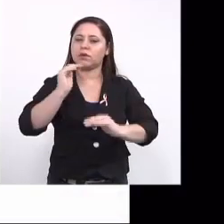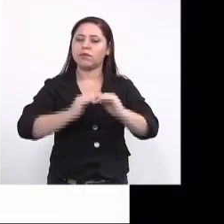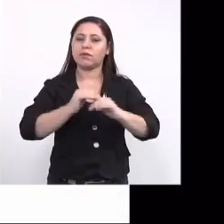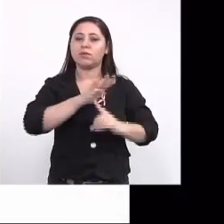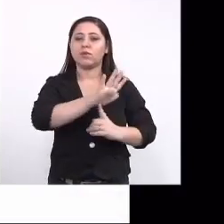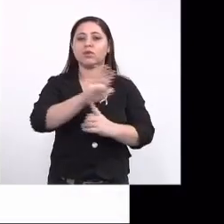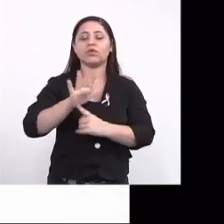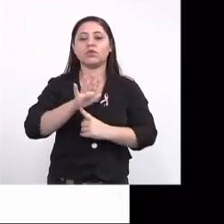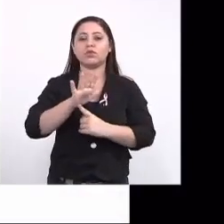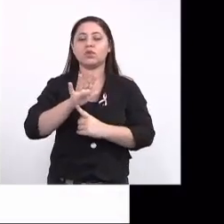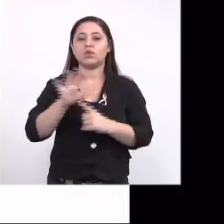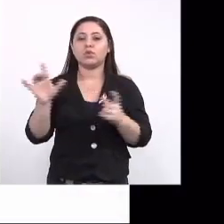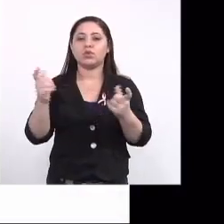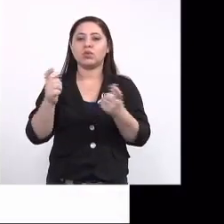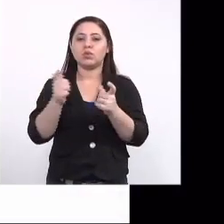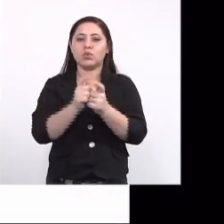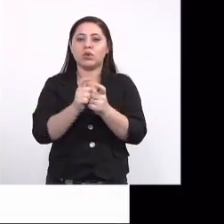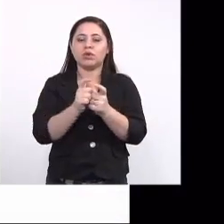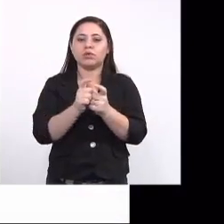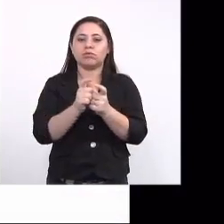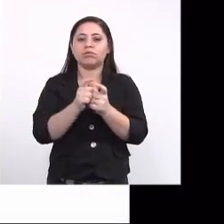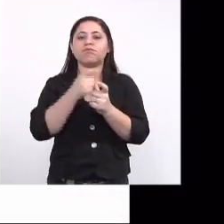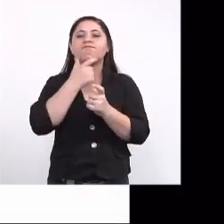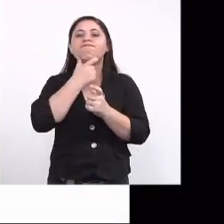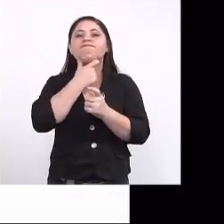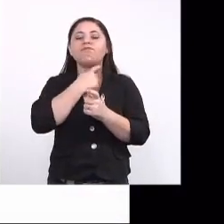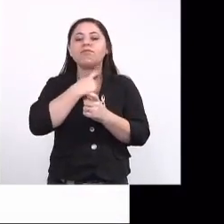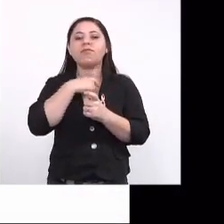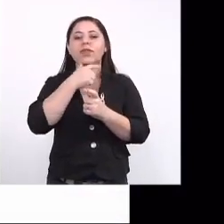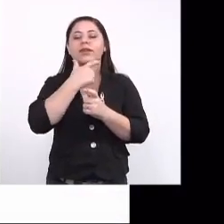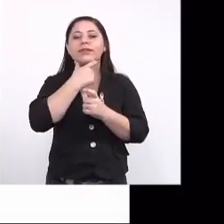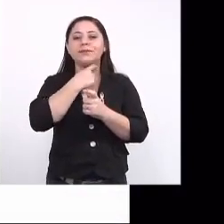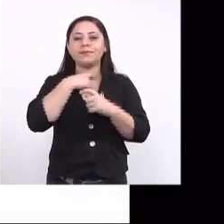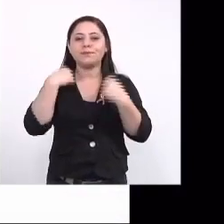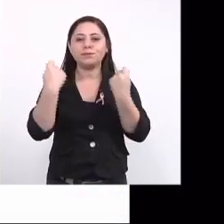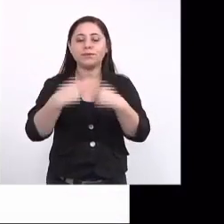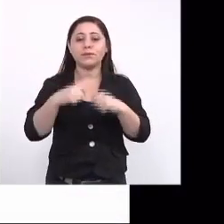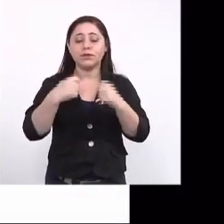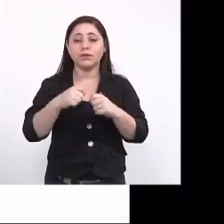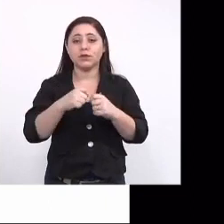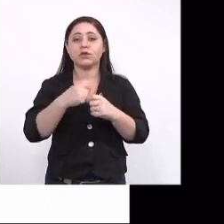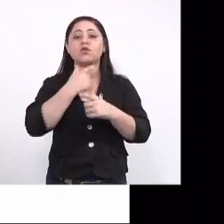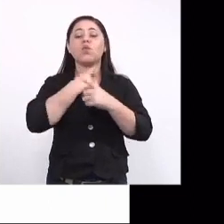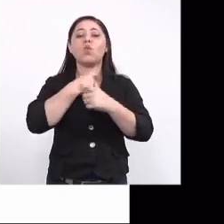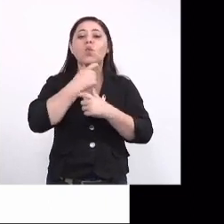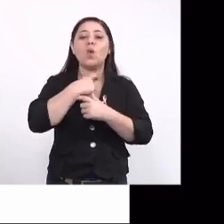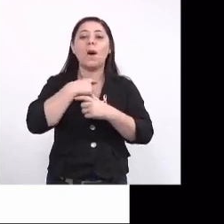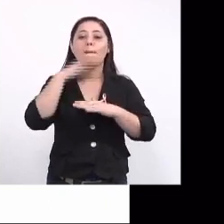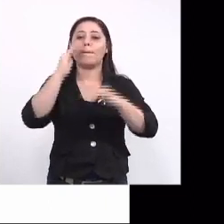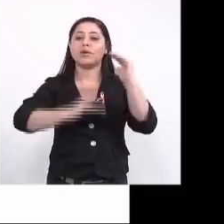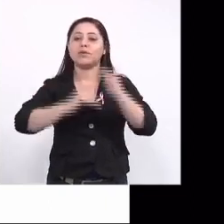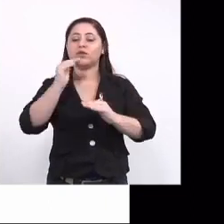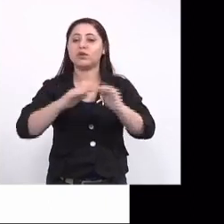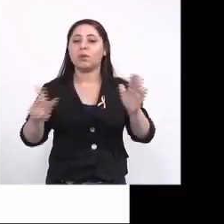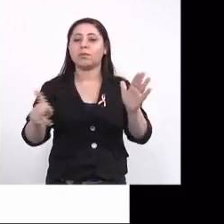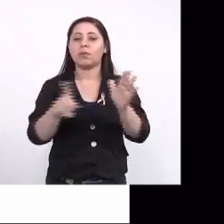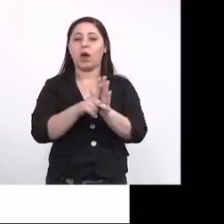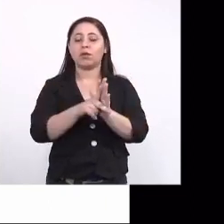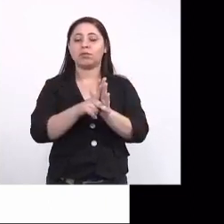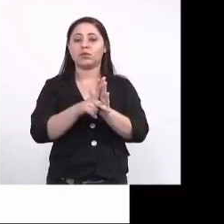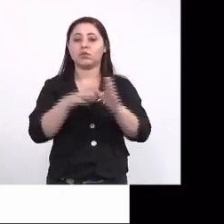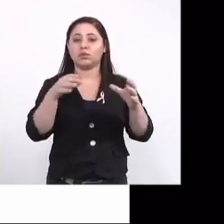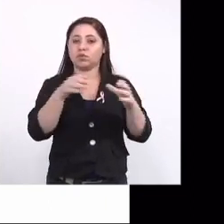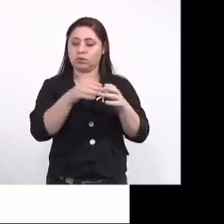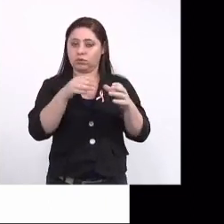apresentar a diminuição da capacidade de deglutição. Então, é importante inserir fonoaudiólogo na equipe. Então, é